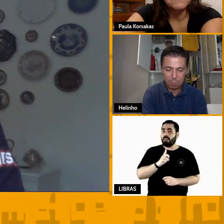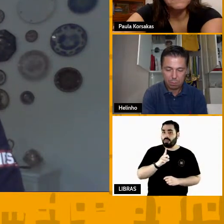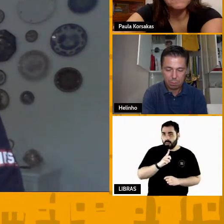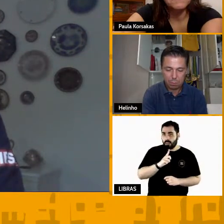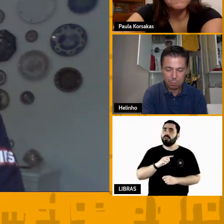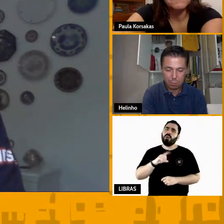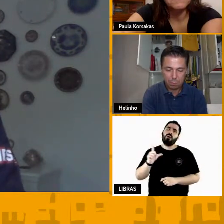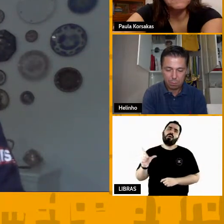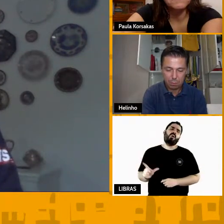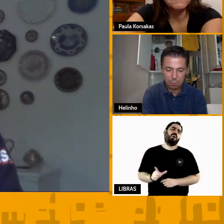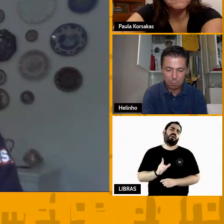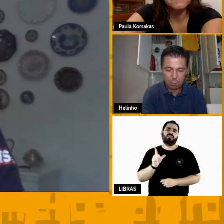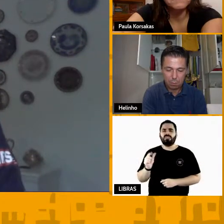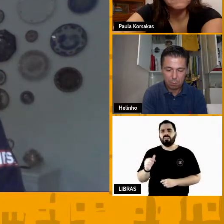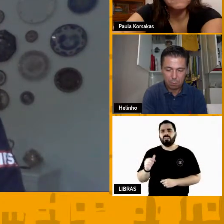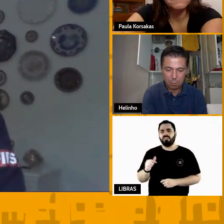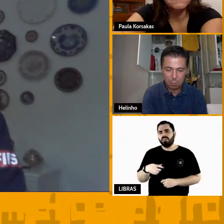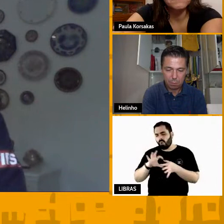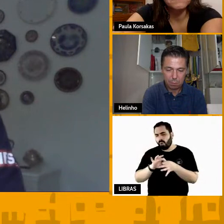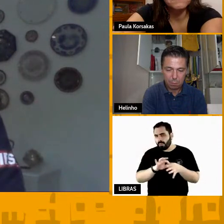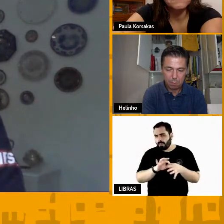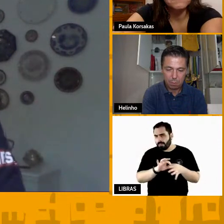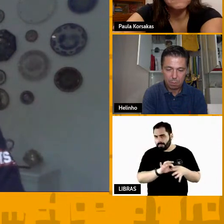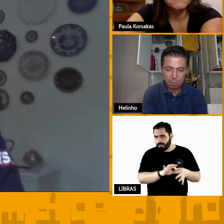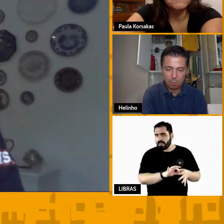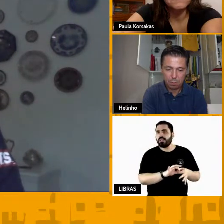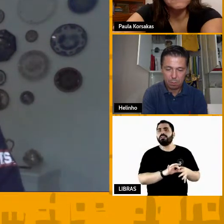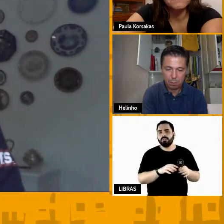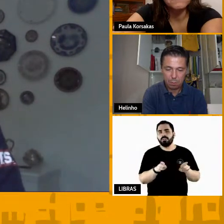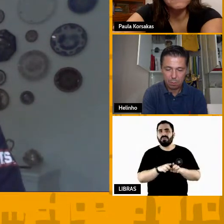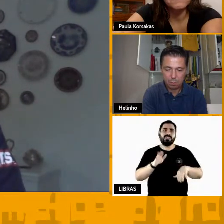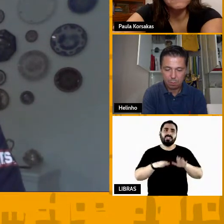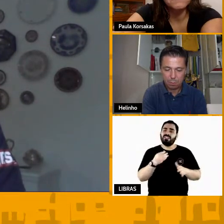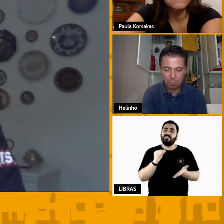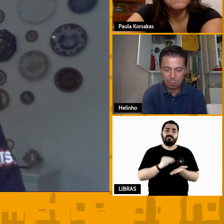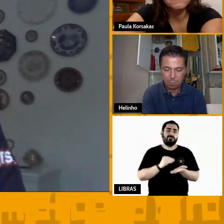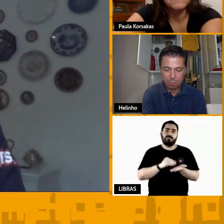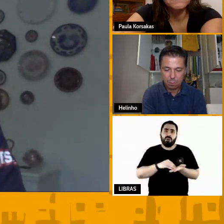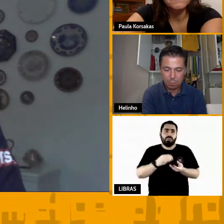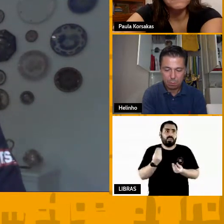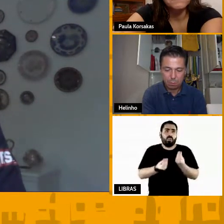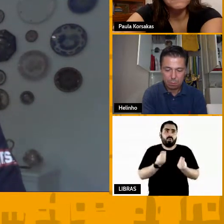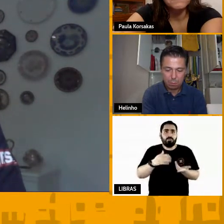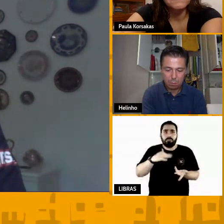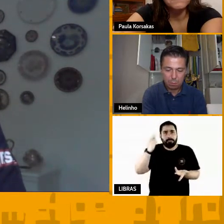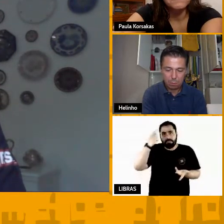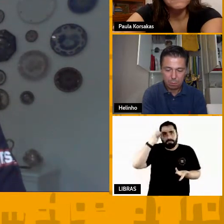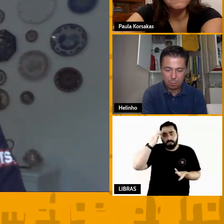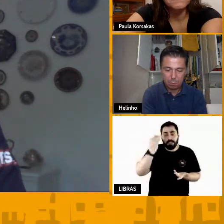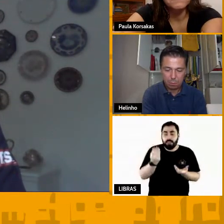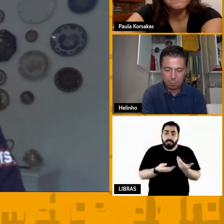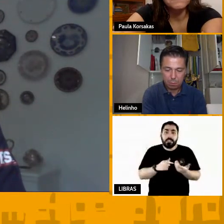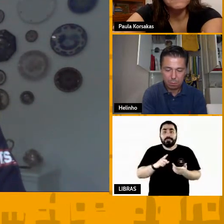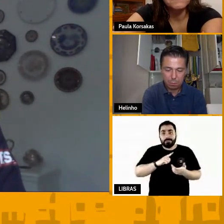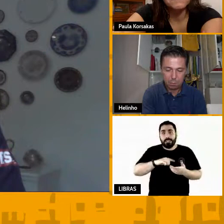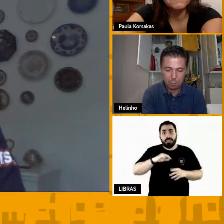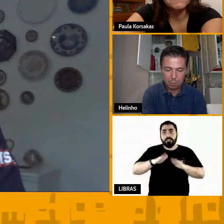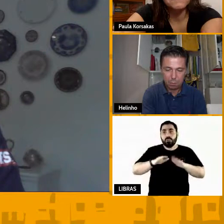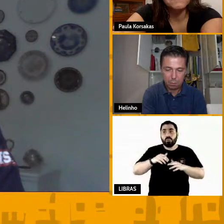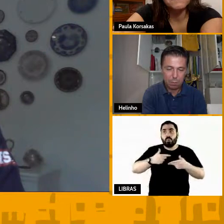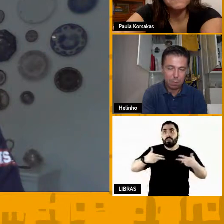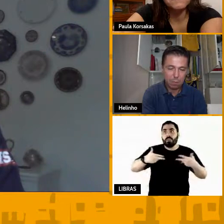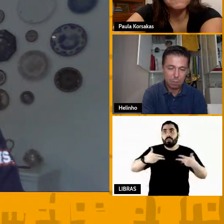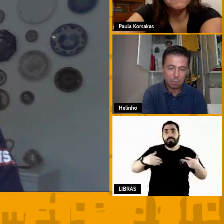do contexto a imprevisibilidade e ali você tem que fazer alguma coisa diferente mas essa relação muitas